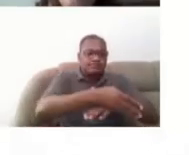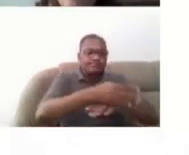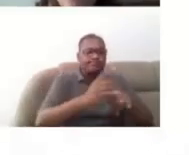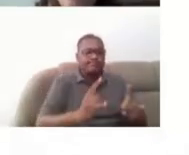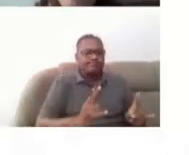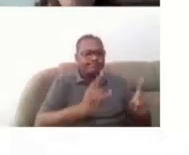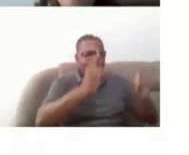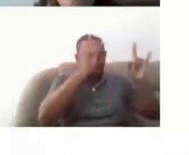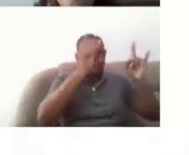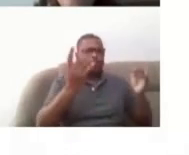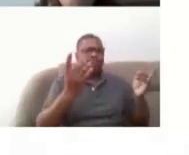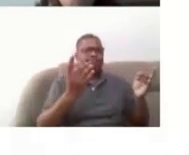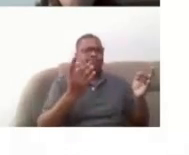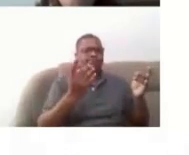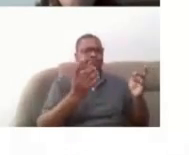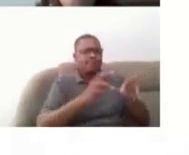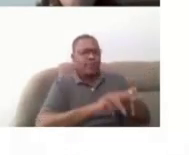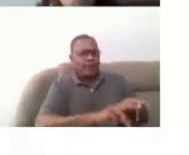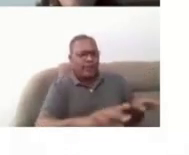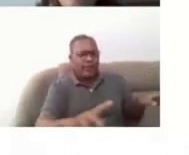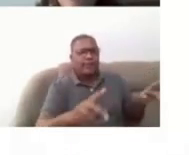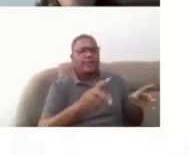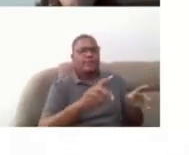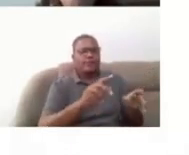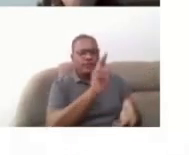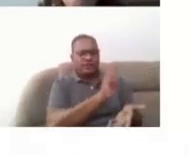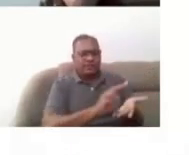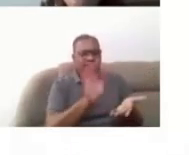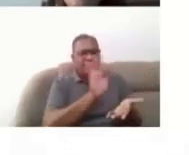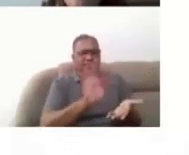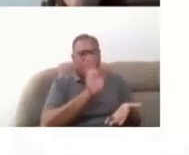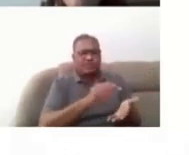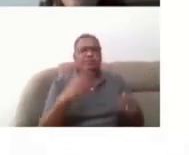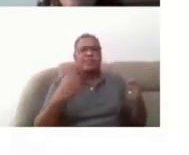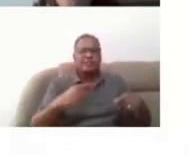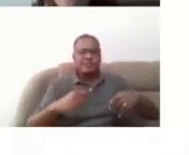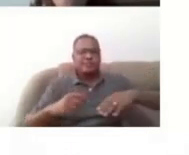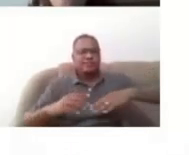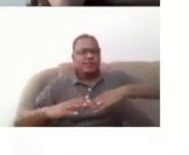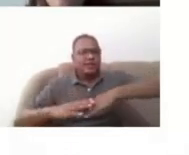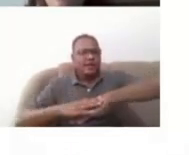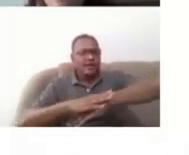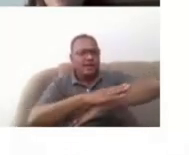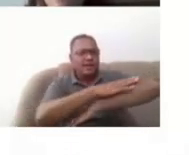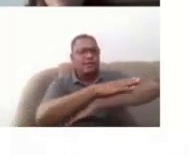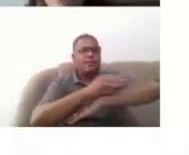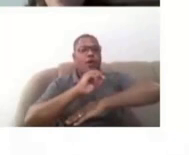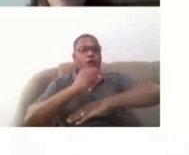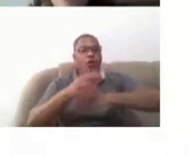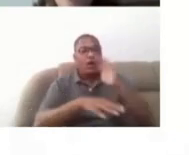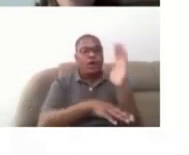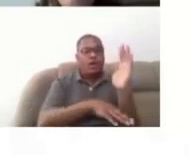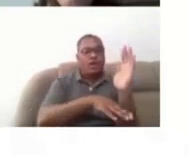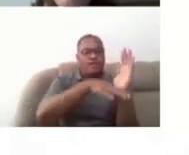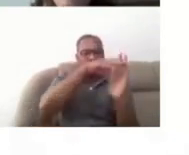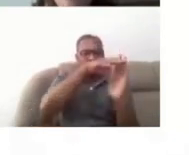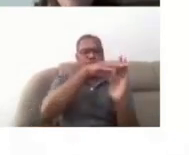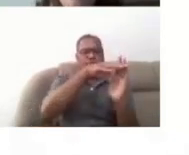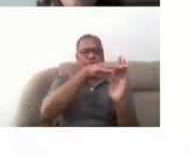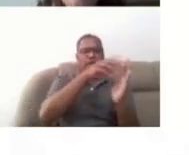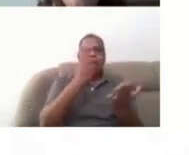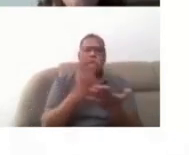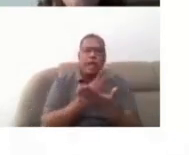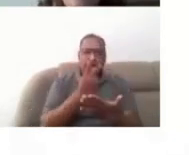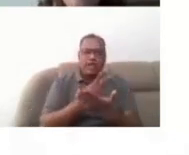necessário prover condições de acessibilidade por meio de rampas ou elevadores, tá? É errado eu falar,